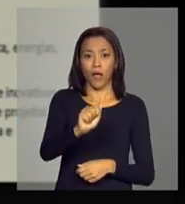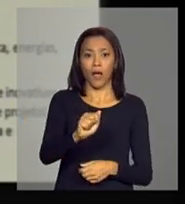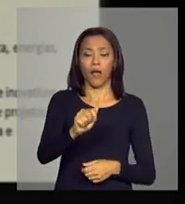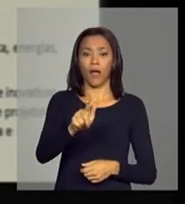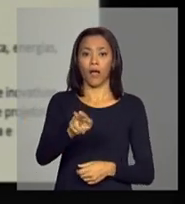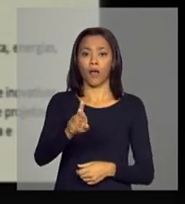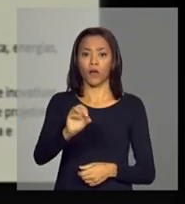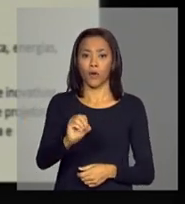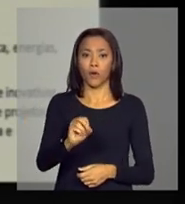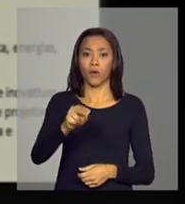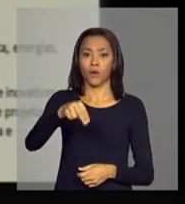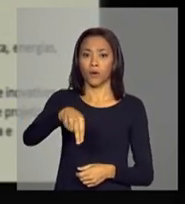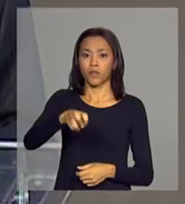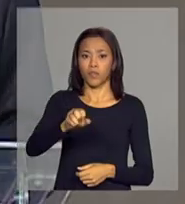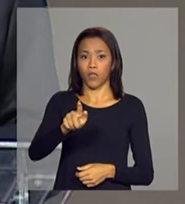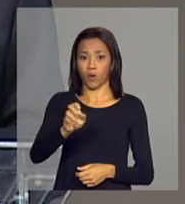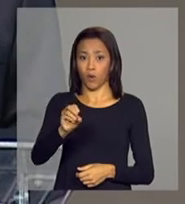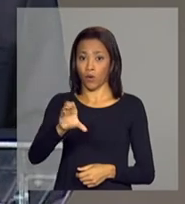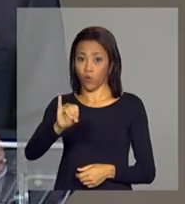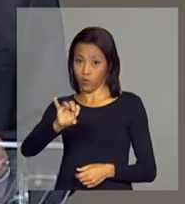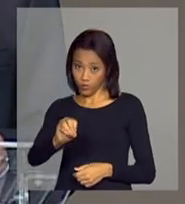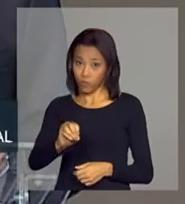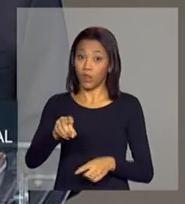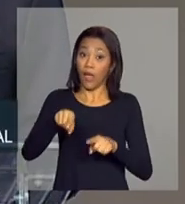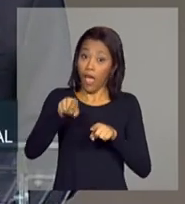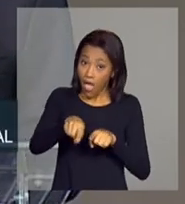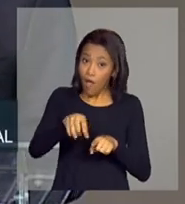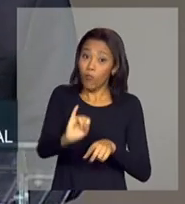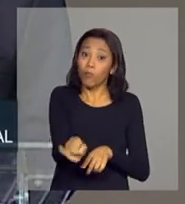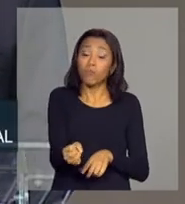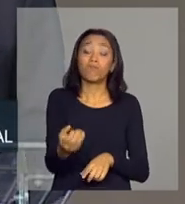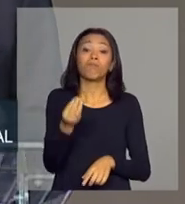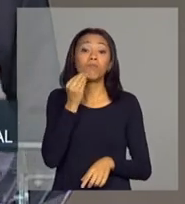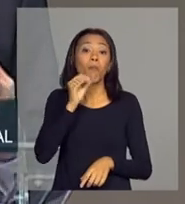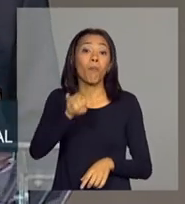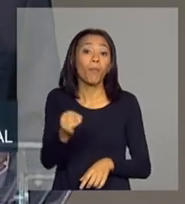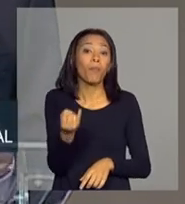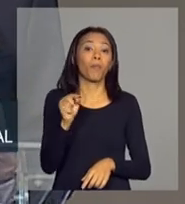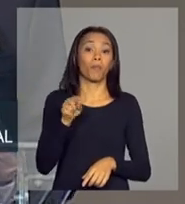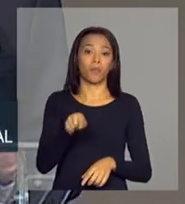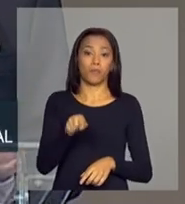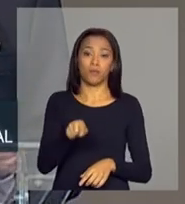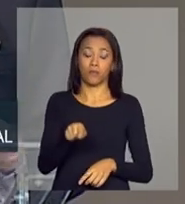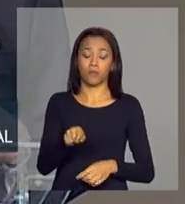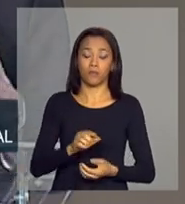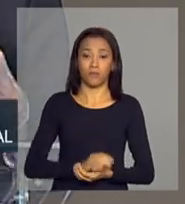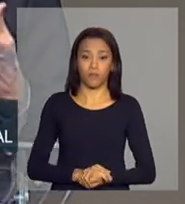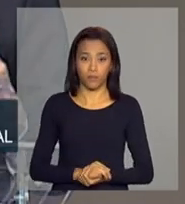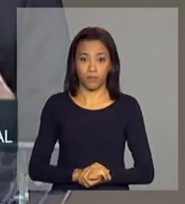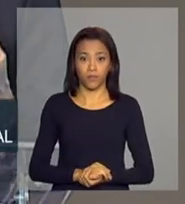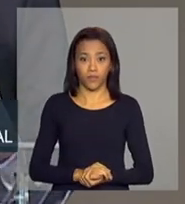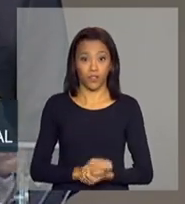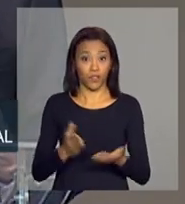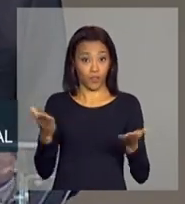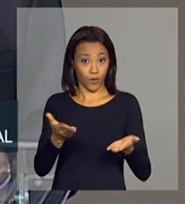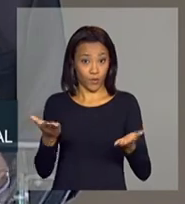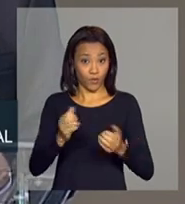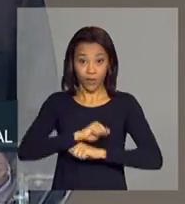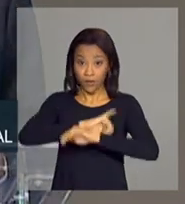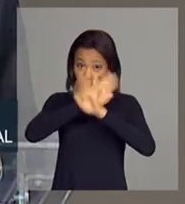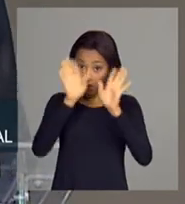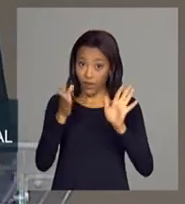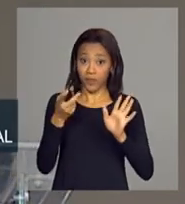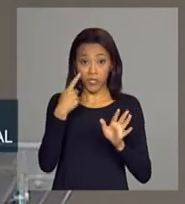referência. São oportunidades razoavelmente reveladas, óbvias.